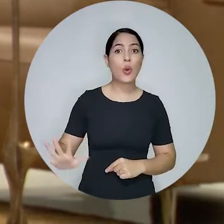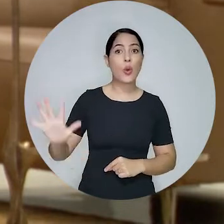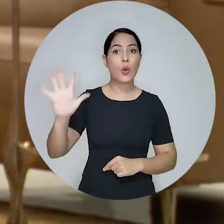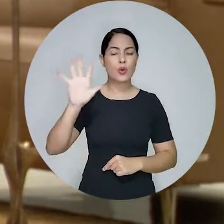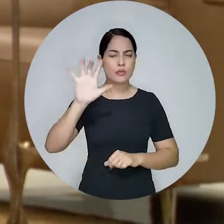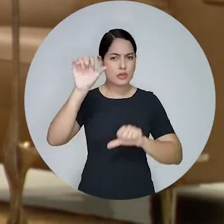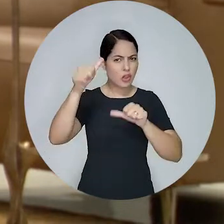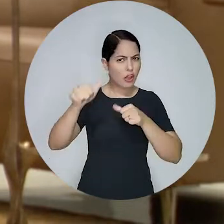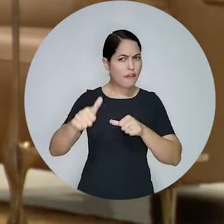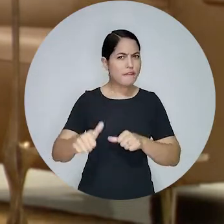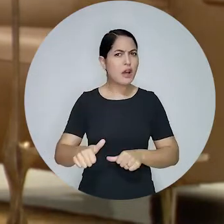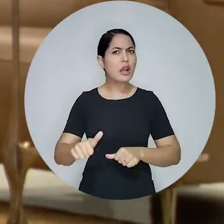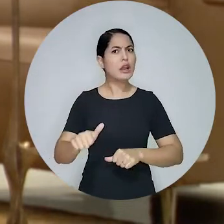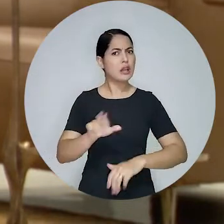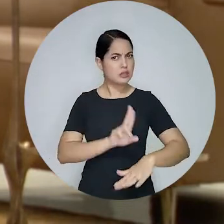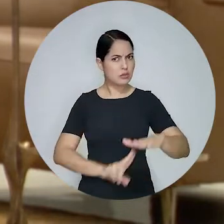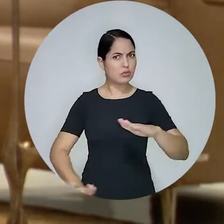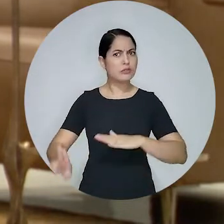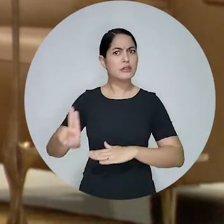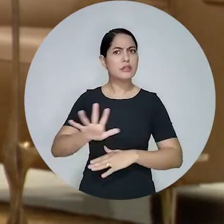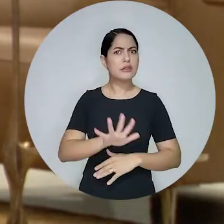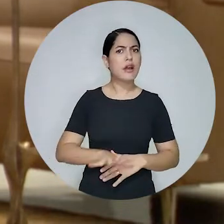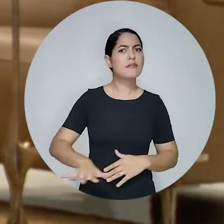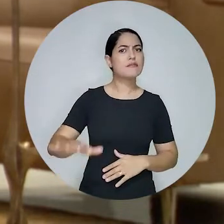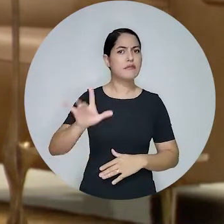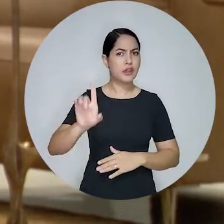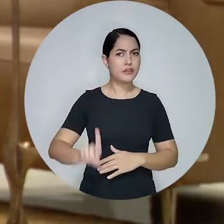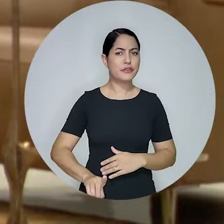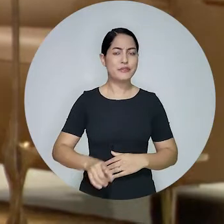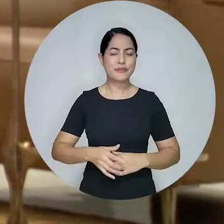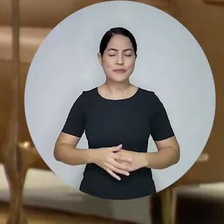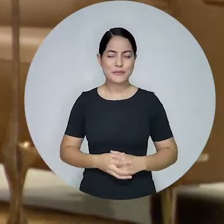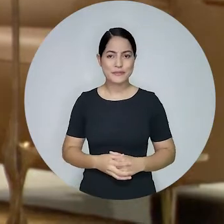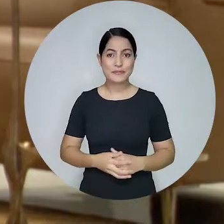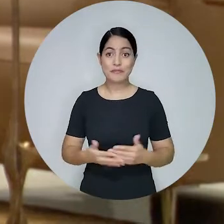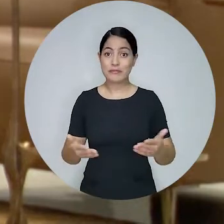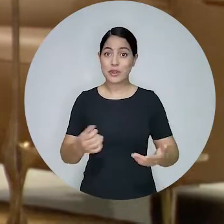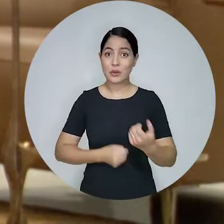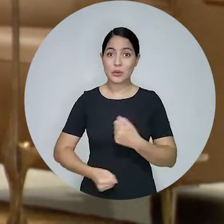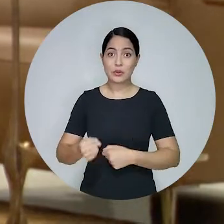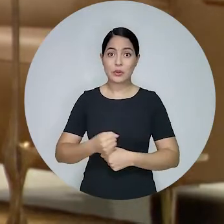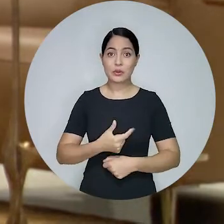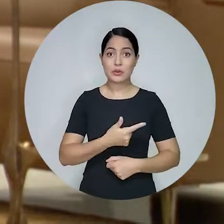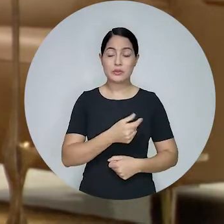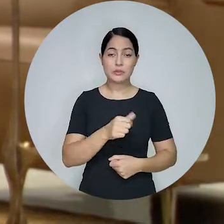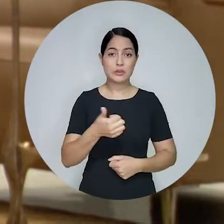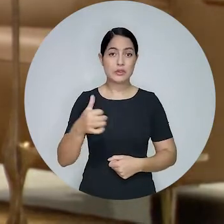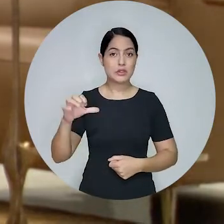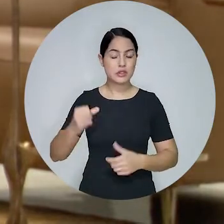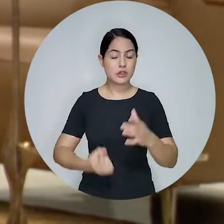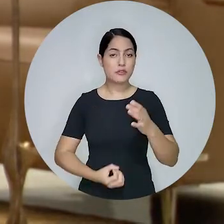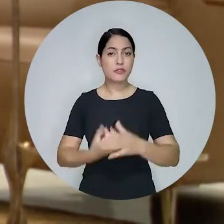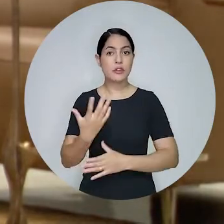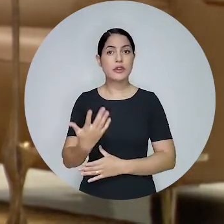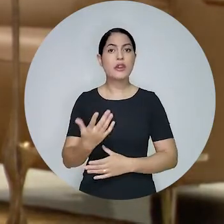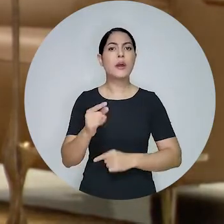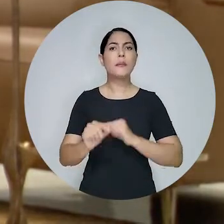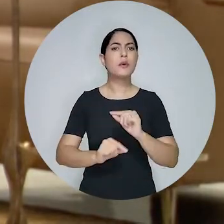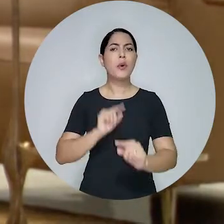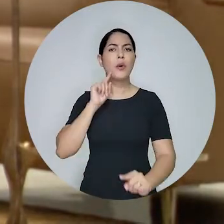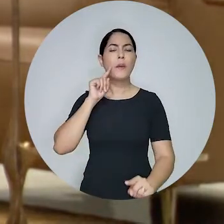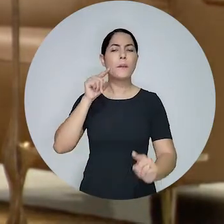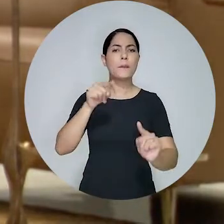do Conselho Federal em 1999, o indicador é uma das ferramentas em defesa da proteção da educação